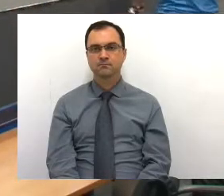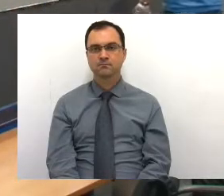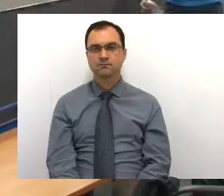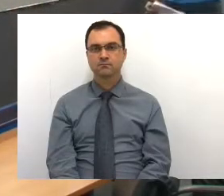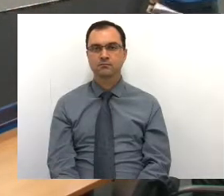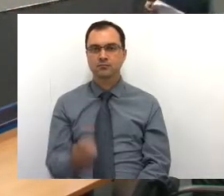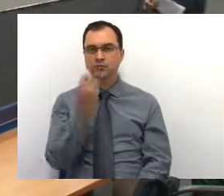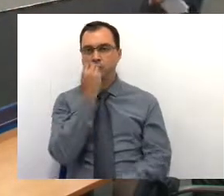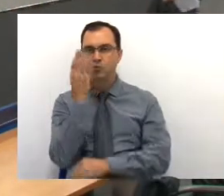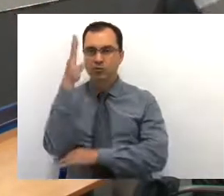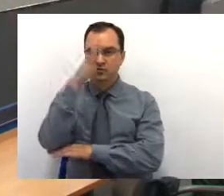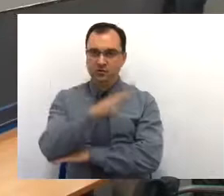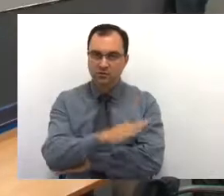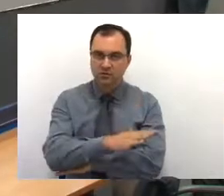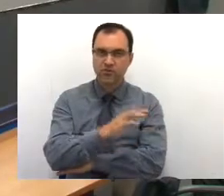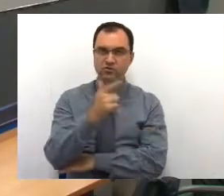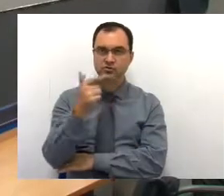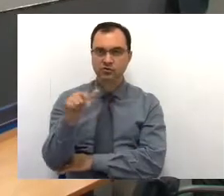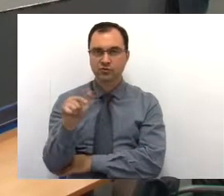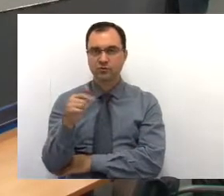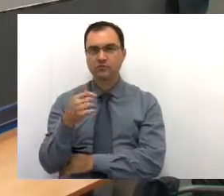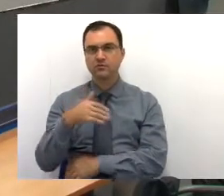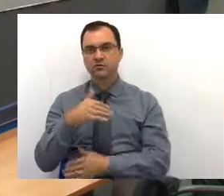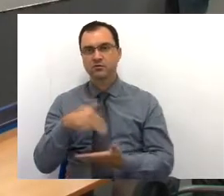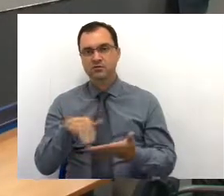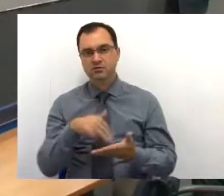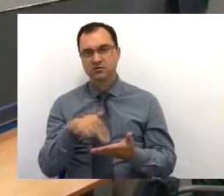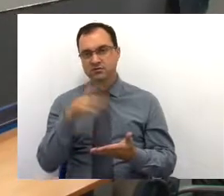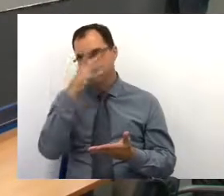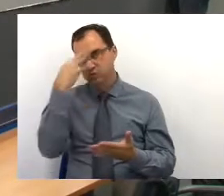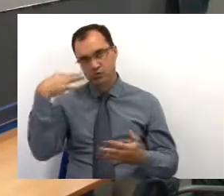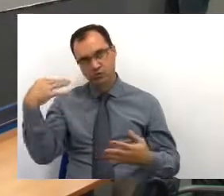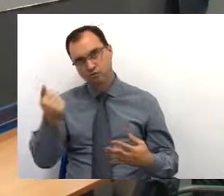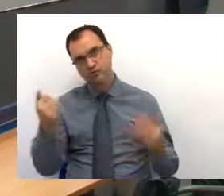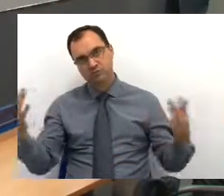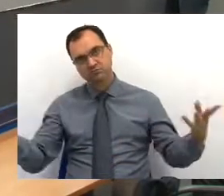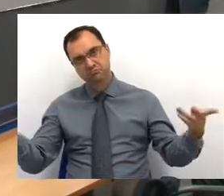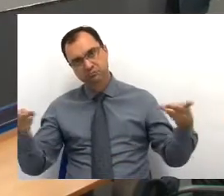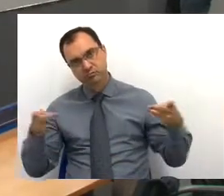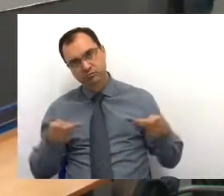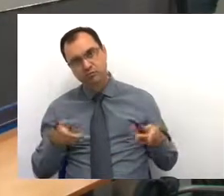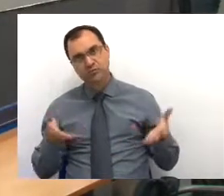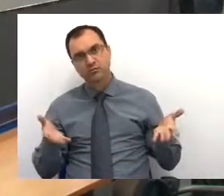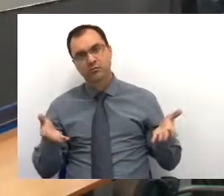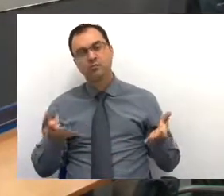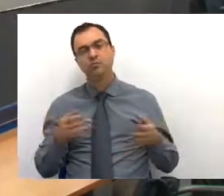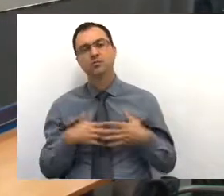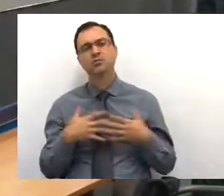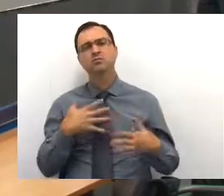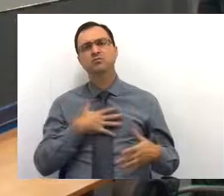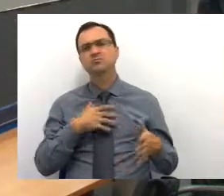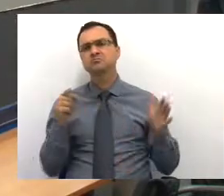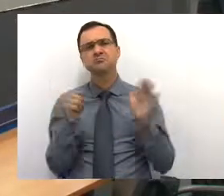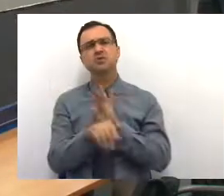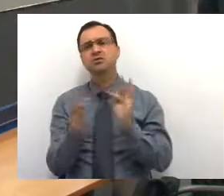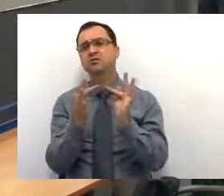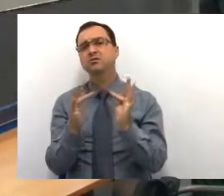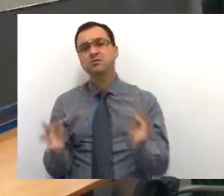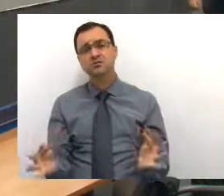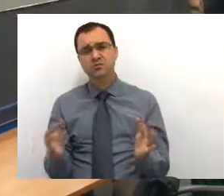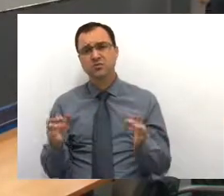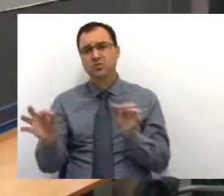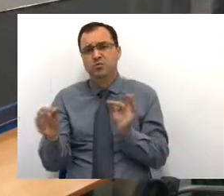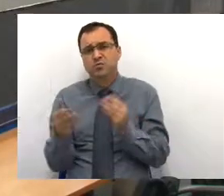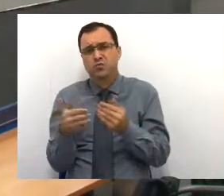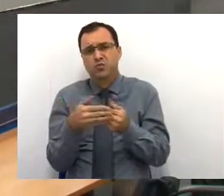Boa tarde, mais uma vez. Secretário, a todos presentes. Eu gostaria de... A pergunta é simples, secretário, bem curta,